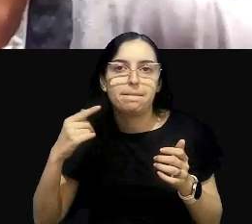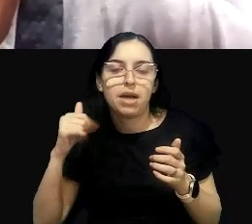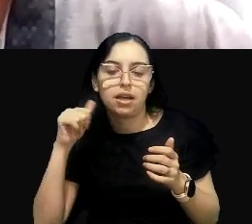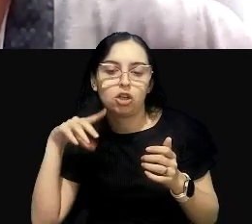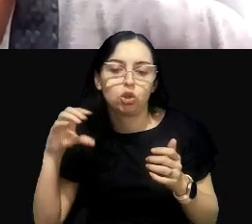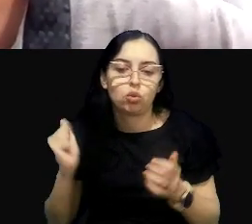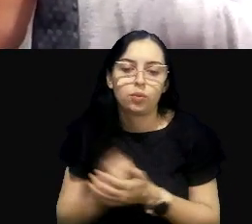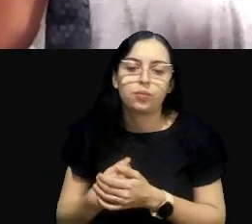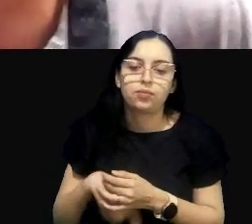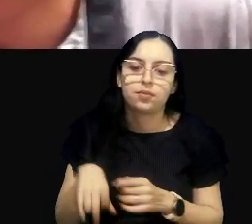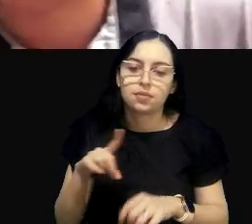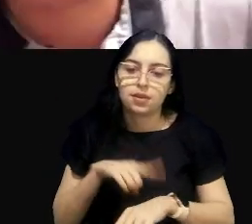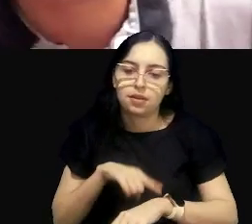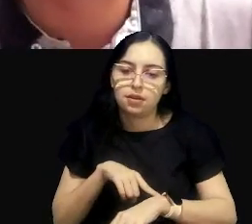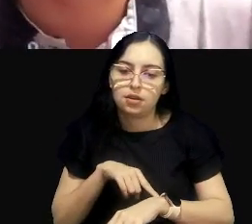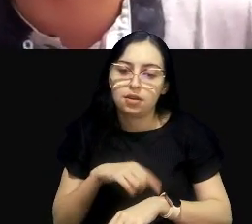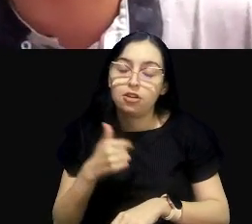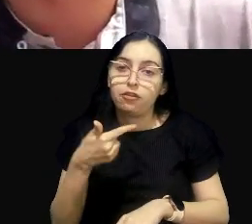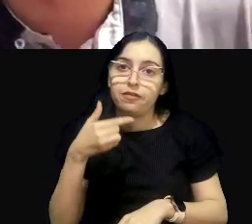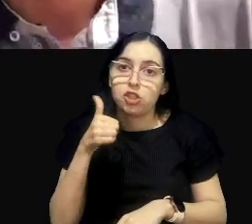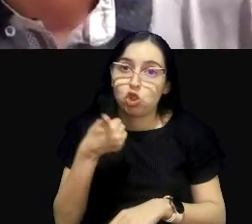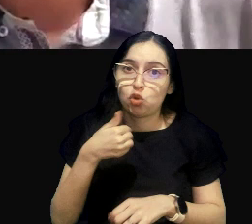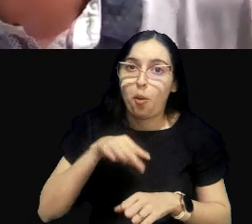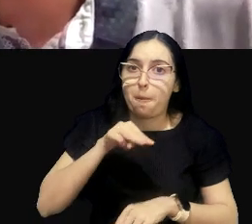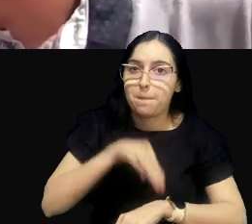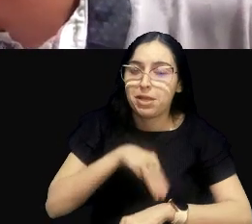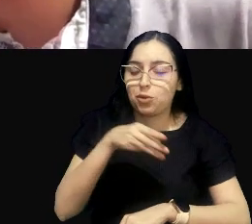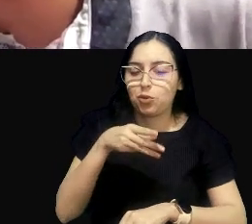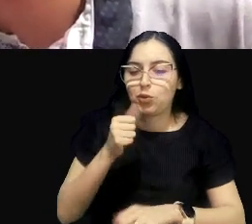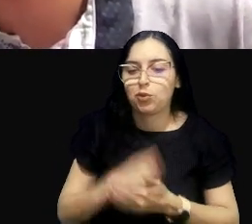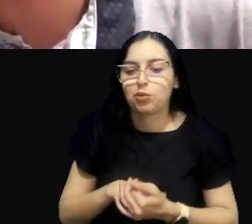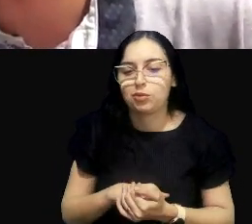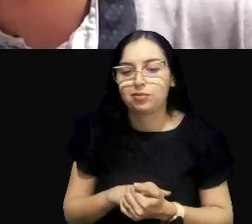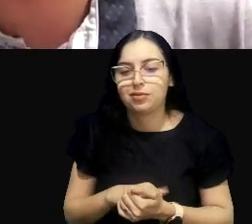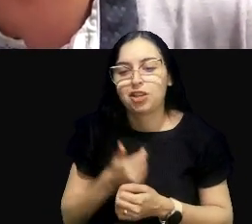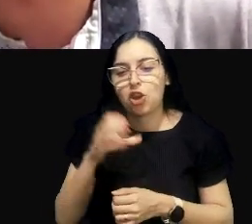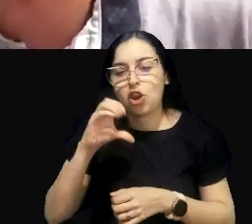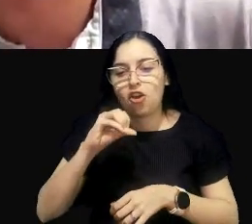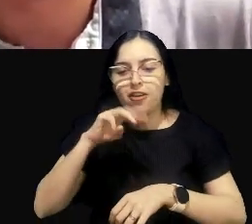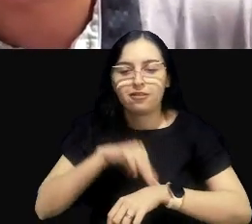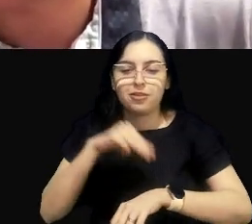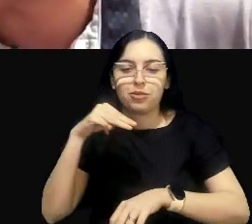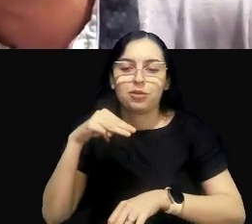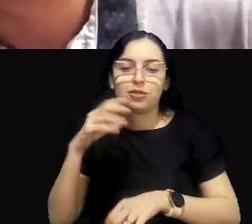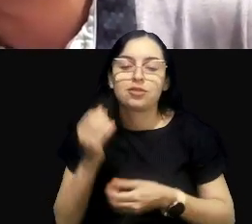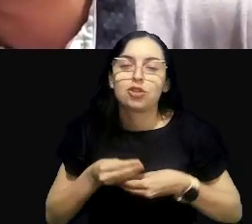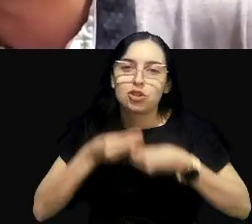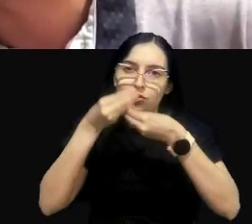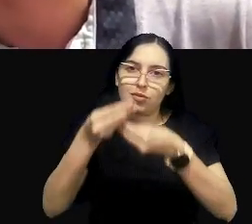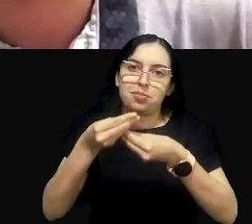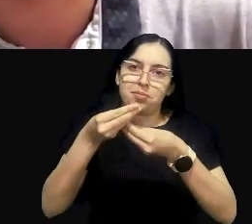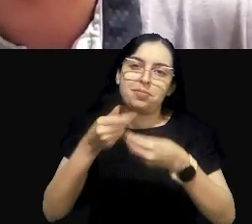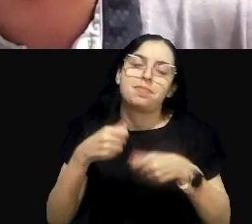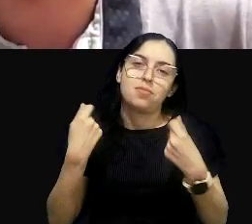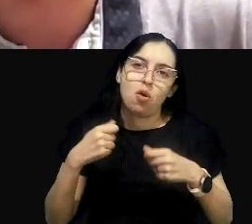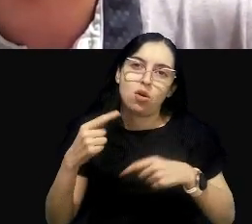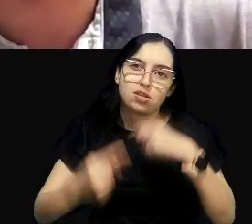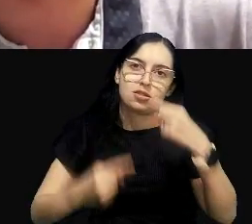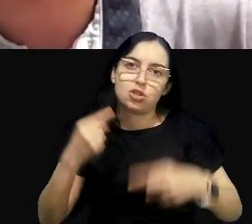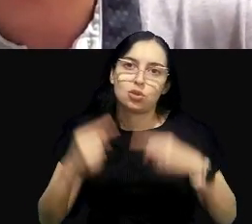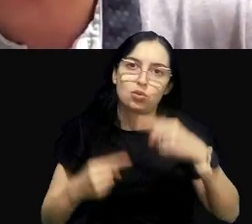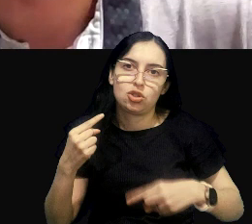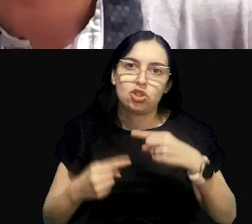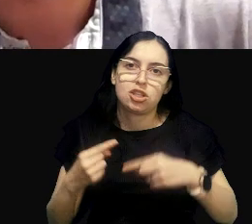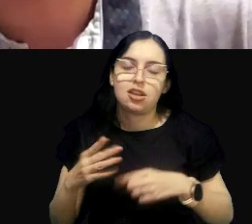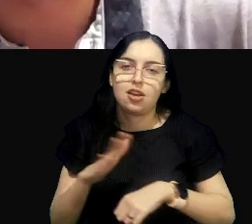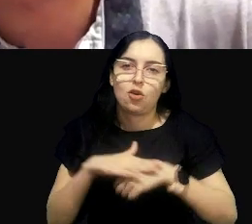Pelas minhas contas, eu falei em 21 minutos, então esses nove minutos acho que eu cedo aí para que a gente possa discutir e